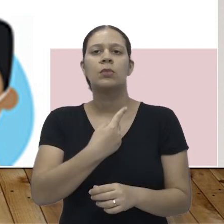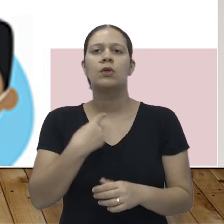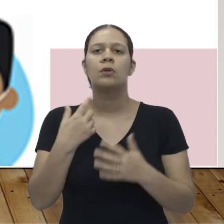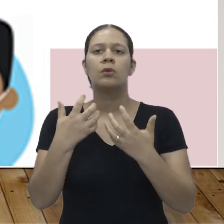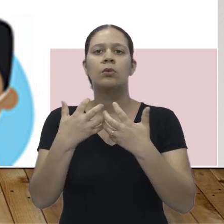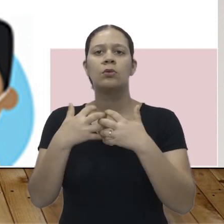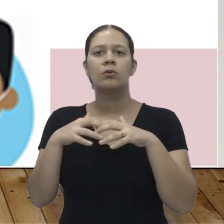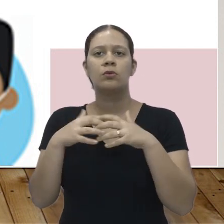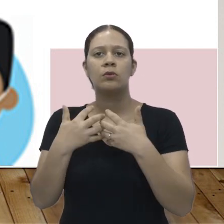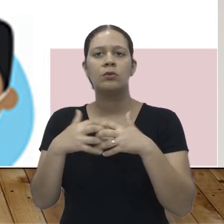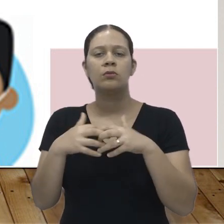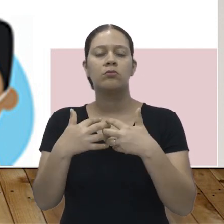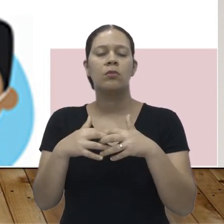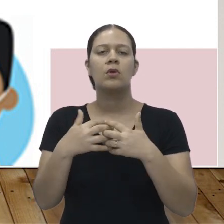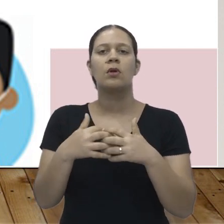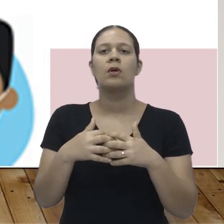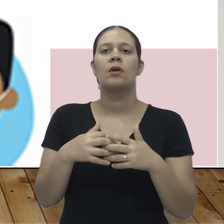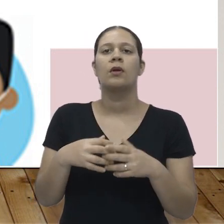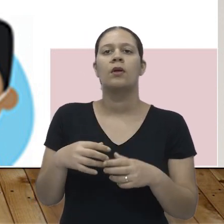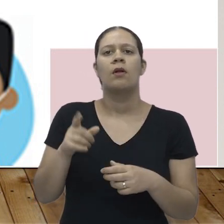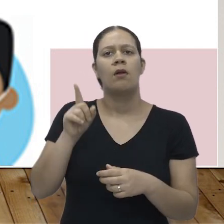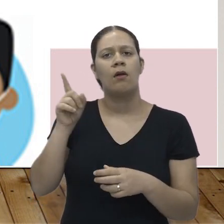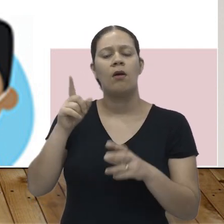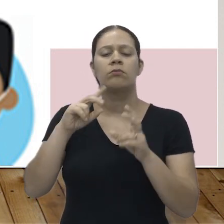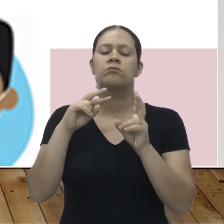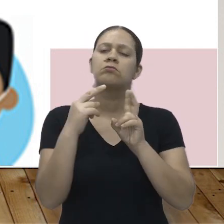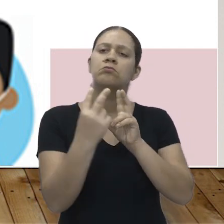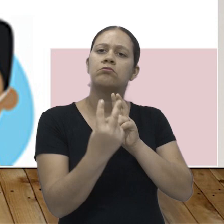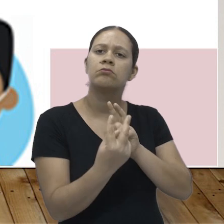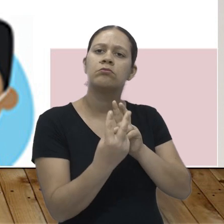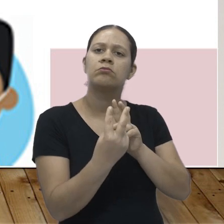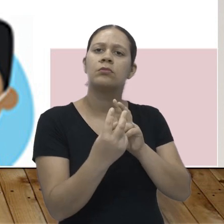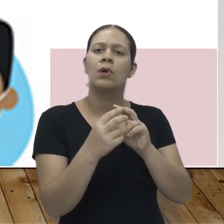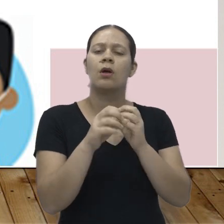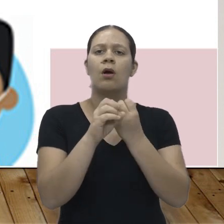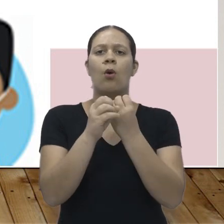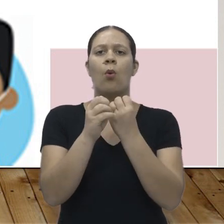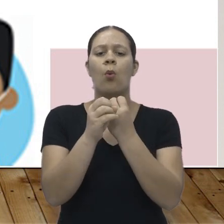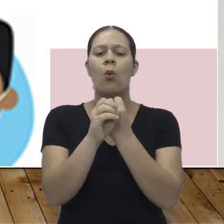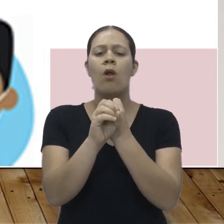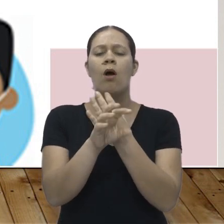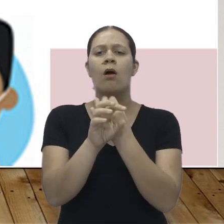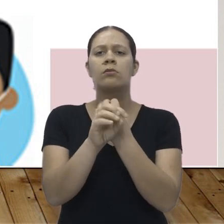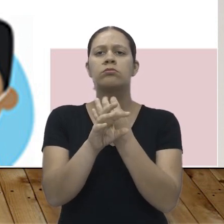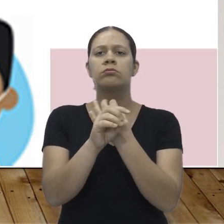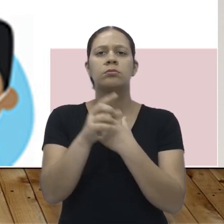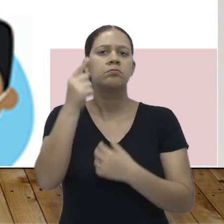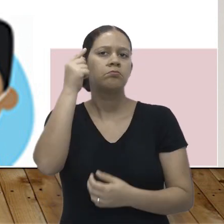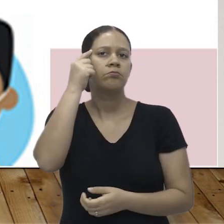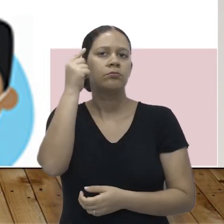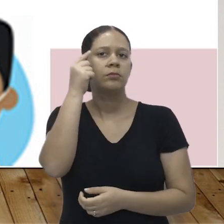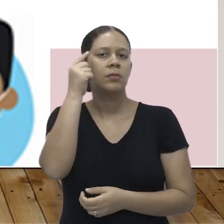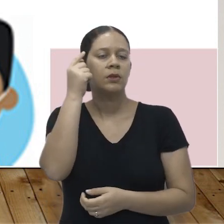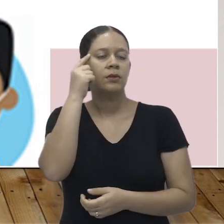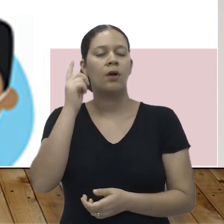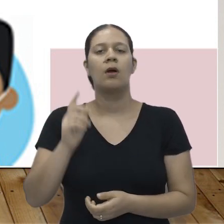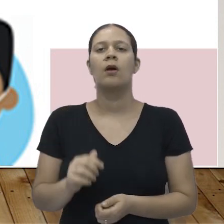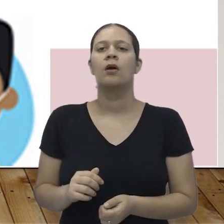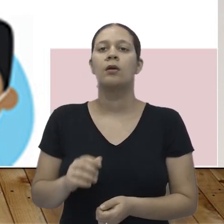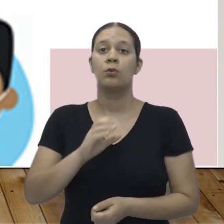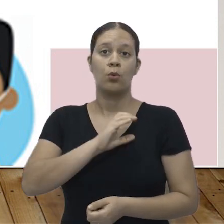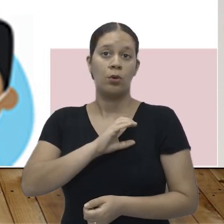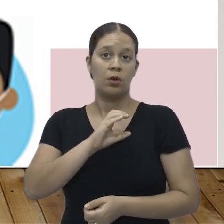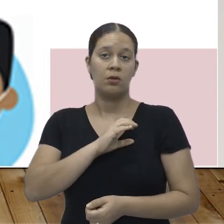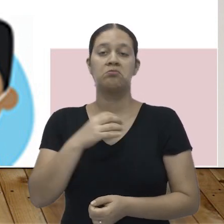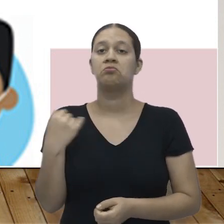Vamos raciocinar. E lá o aluno do outro lado, na videoconferência, dizendo, ai, tenho que pensar. E aí o nosso